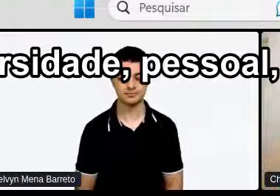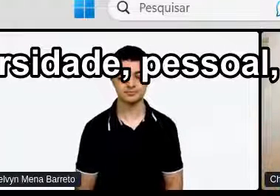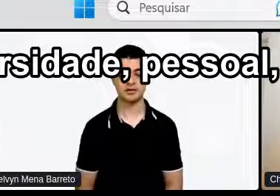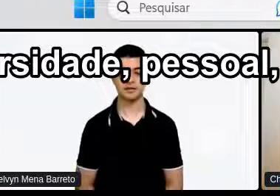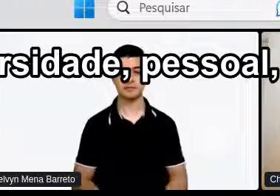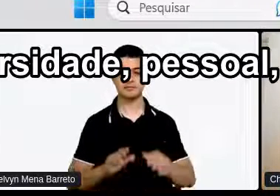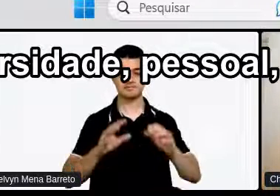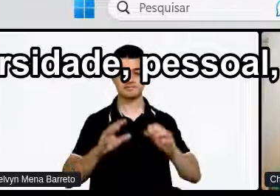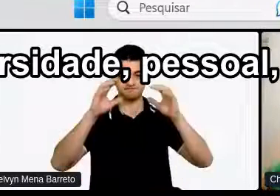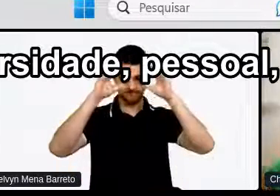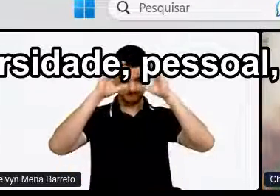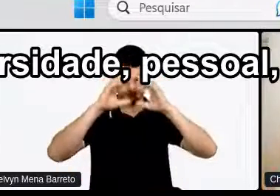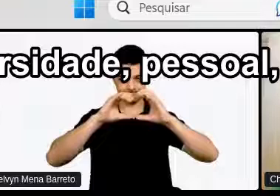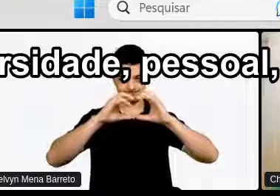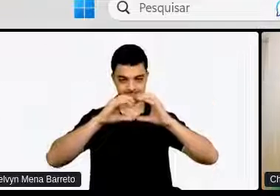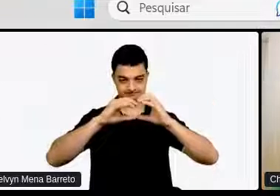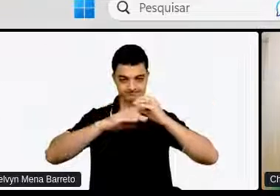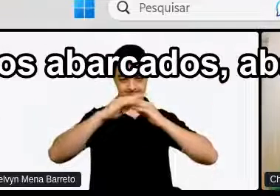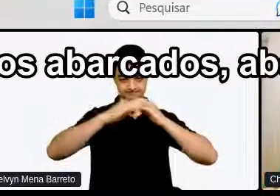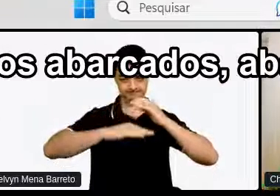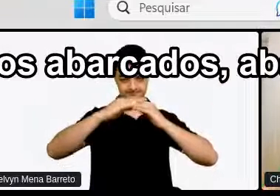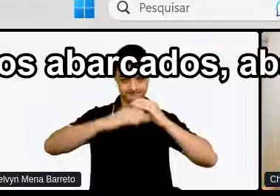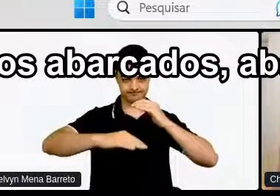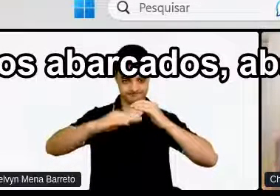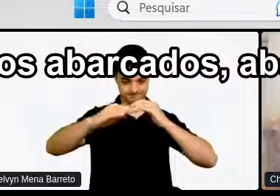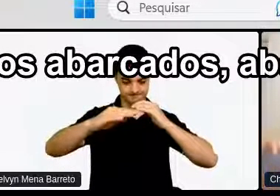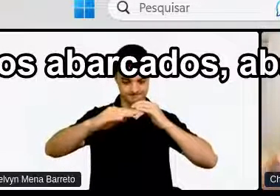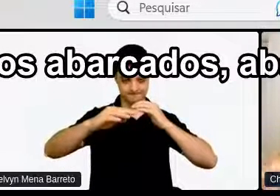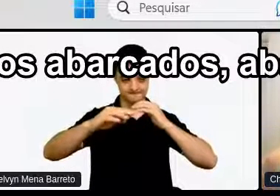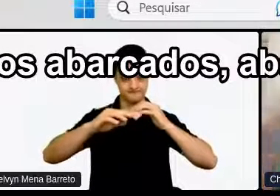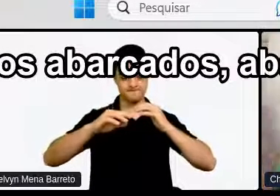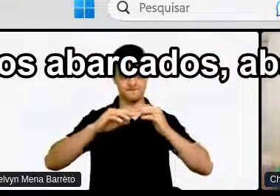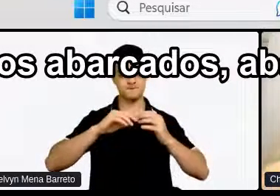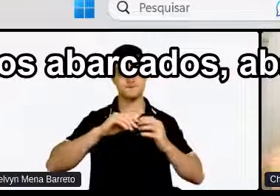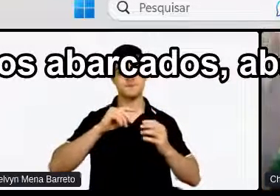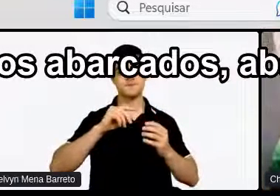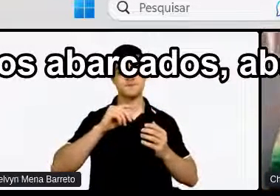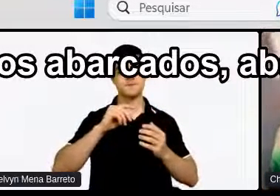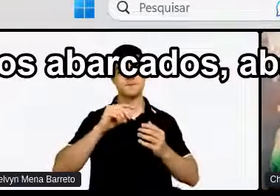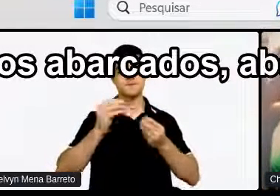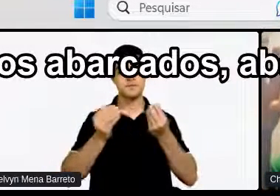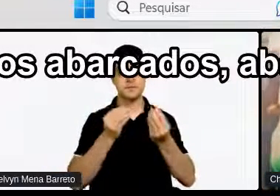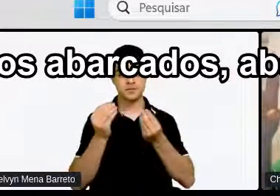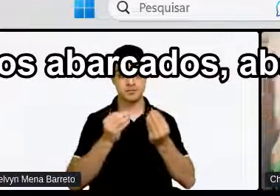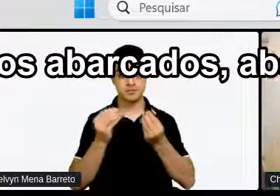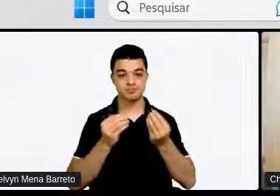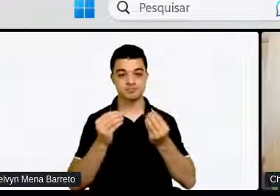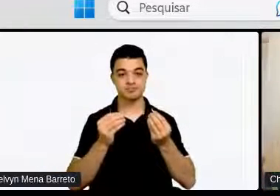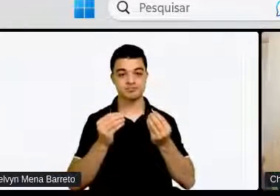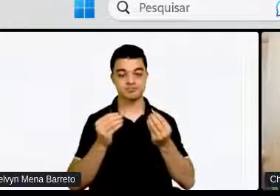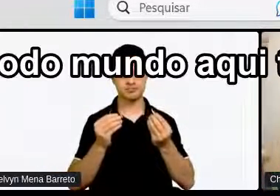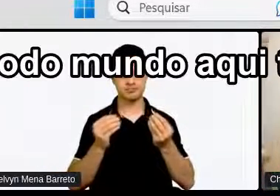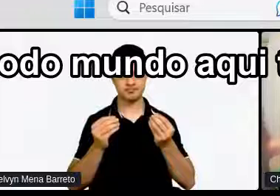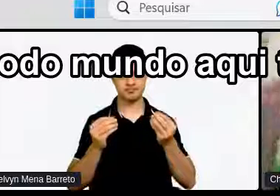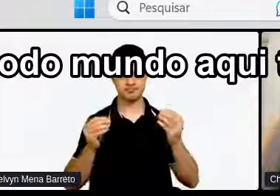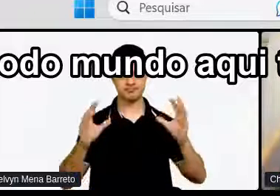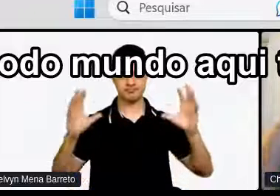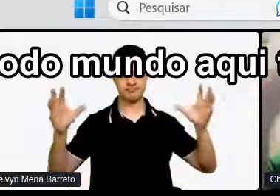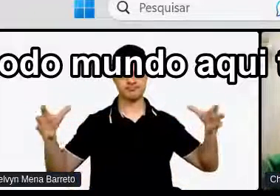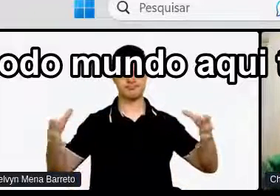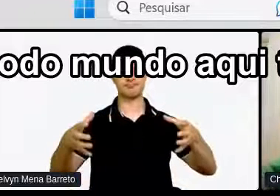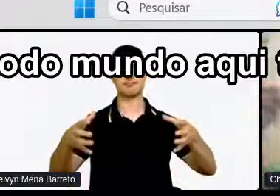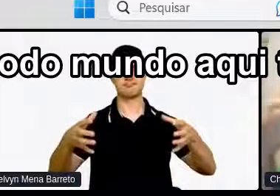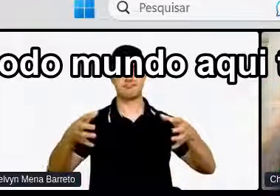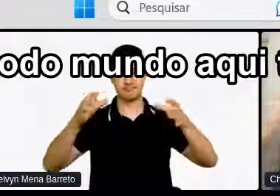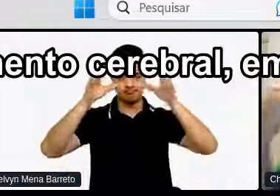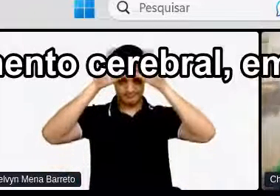Neurodiversidade Pessoal É o grande ecossistema Todos nós estamos Abarcados Abarcados Abarcades Dentro Dele Porque todo mundo